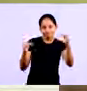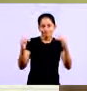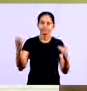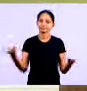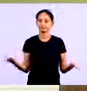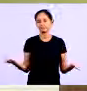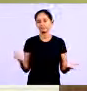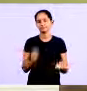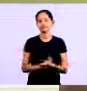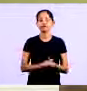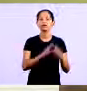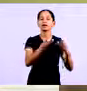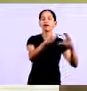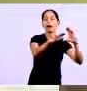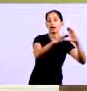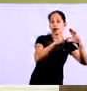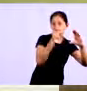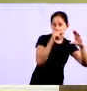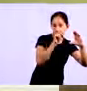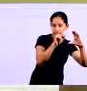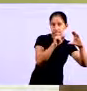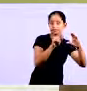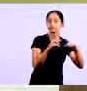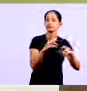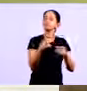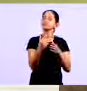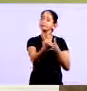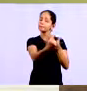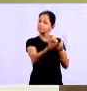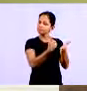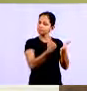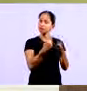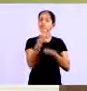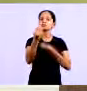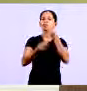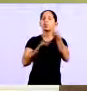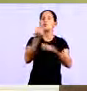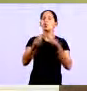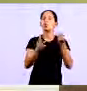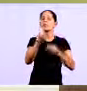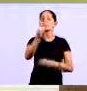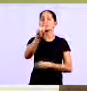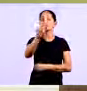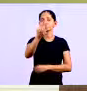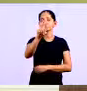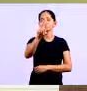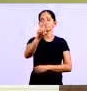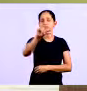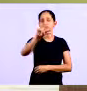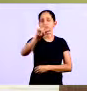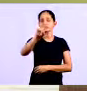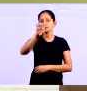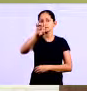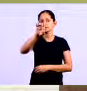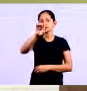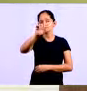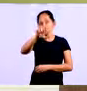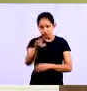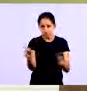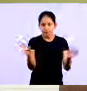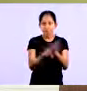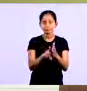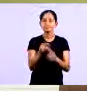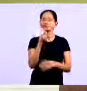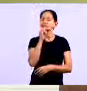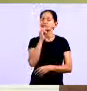No chat Antes postou Até questionando Essa questão Do vencimento Porque a gente vê Em muitas redes de supermercados Ou outras lo